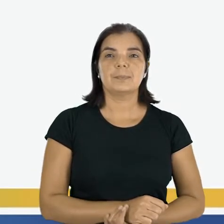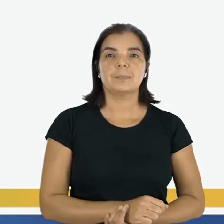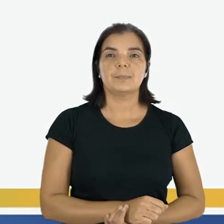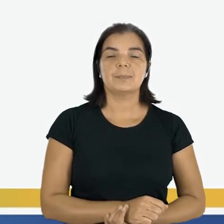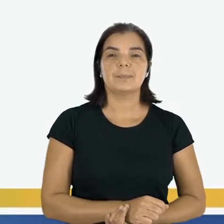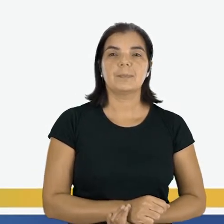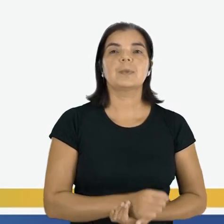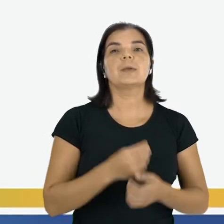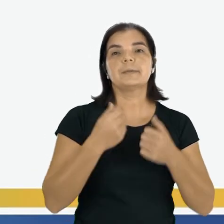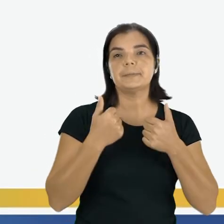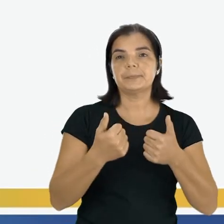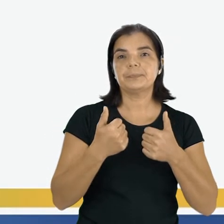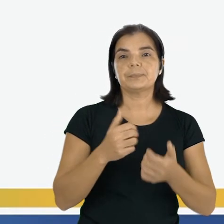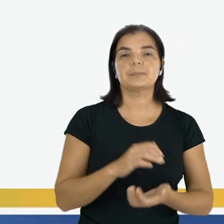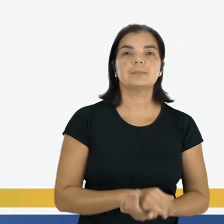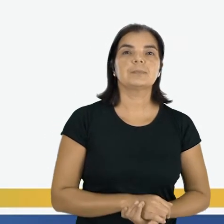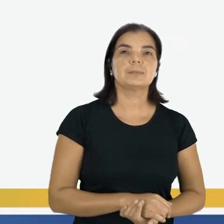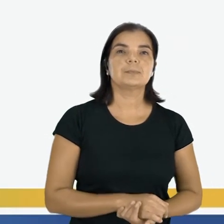Muito bem.